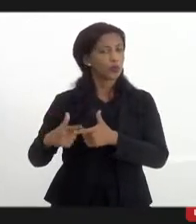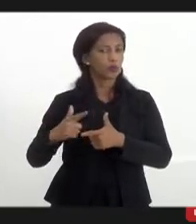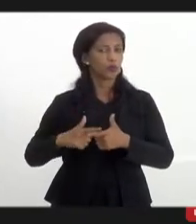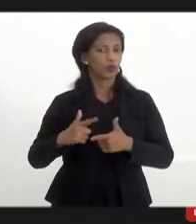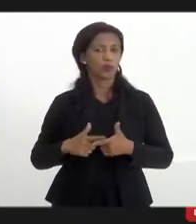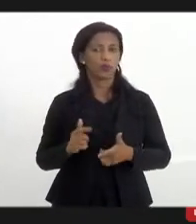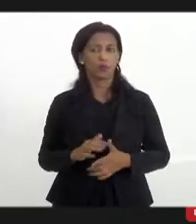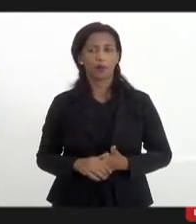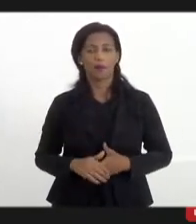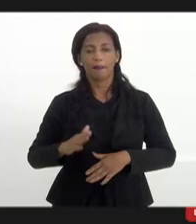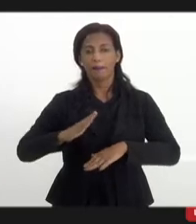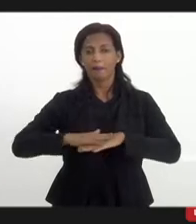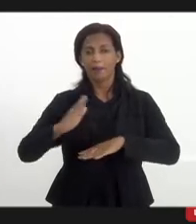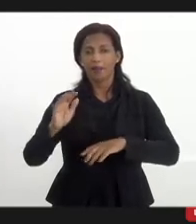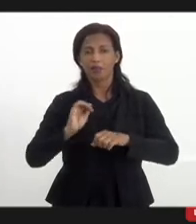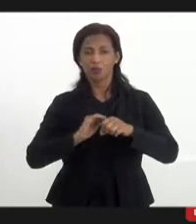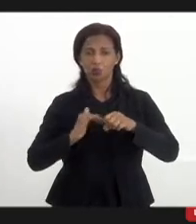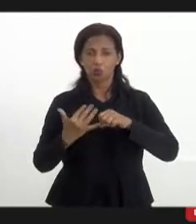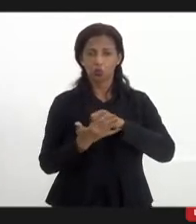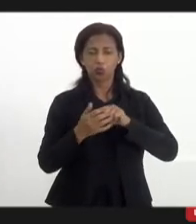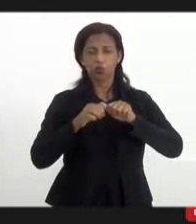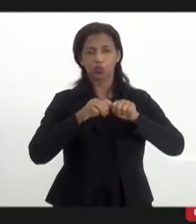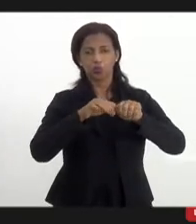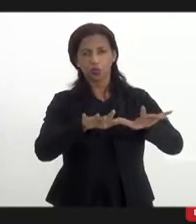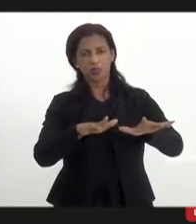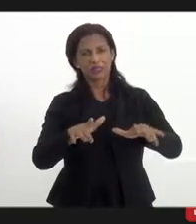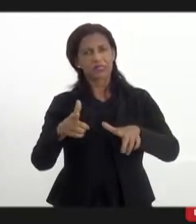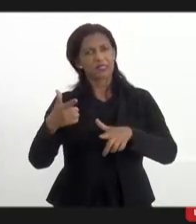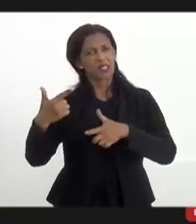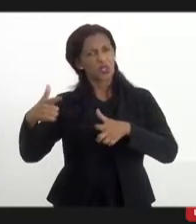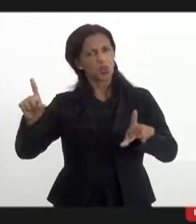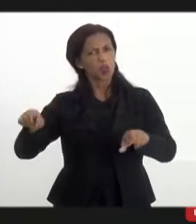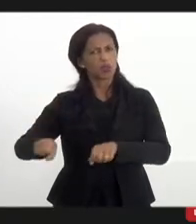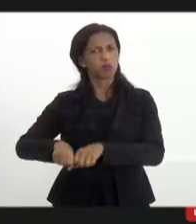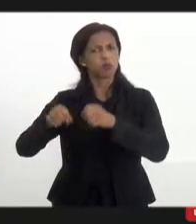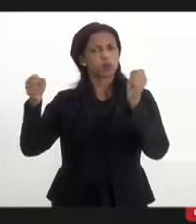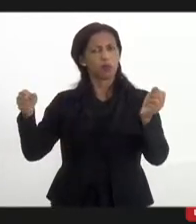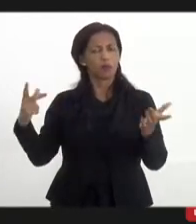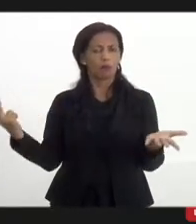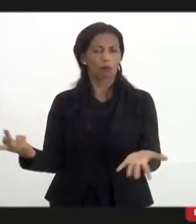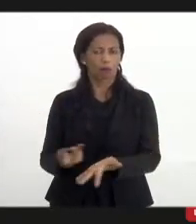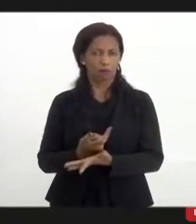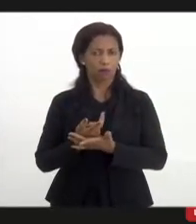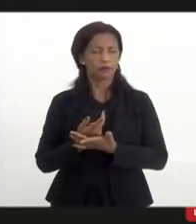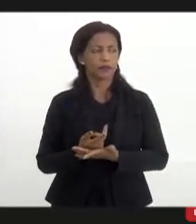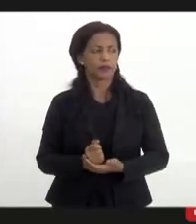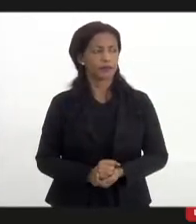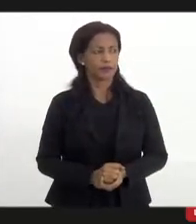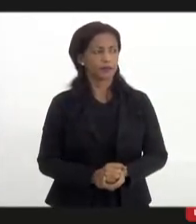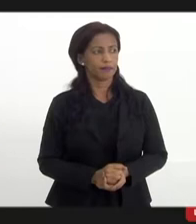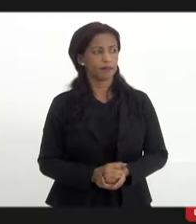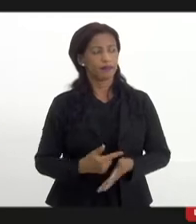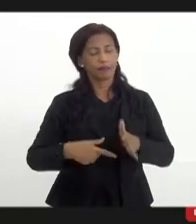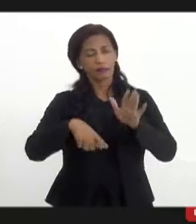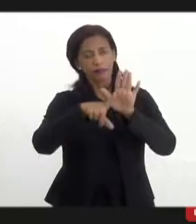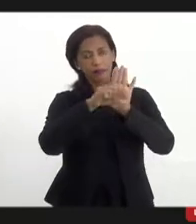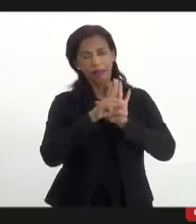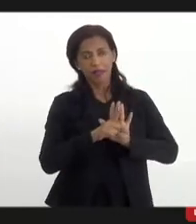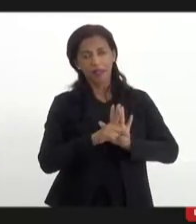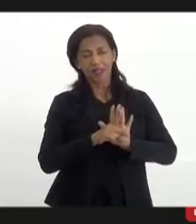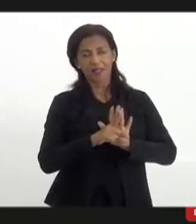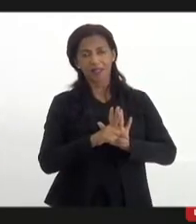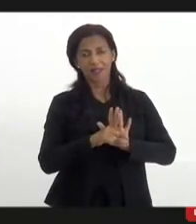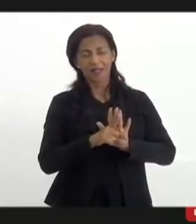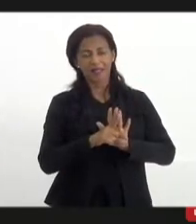pandemia e outras catástrofes que pudessem estar acontecendo. E essas leis, elas se encontram